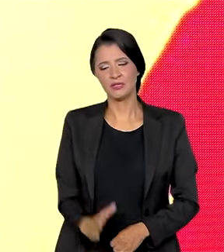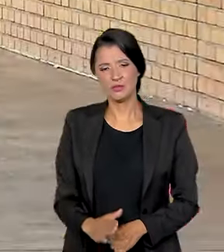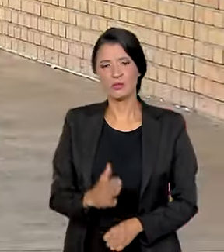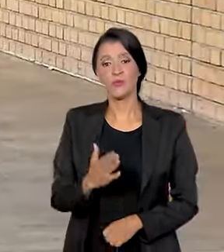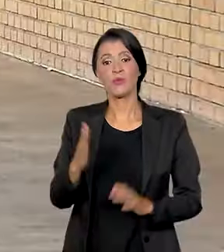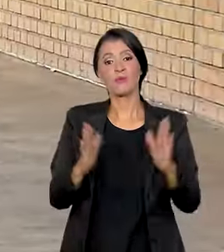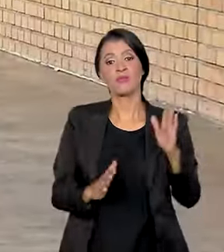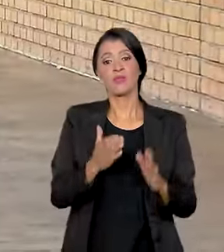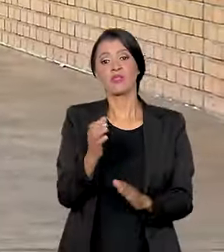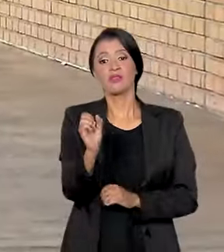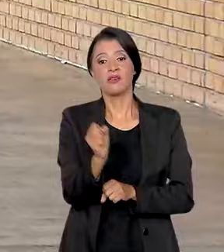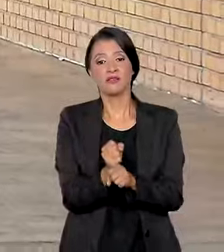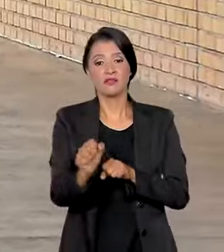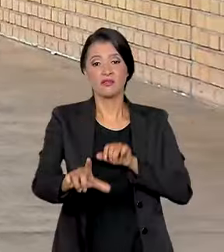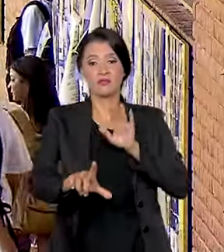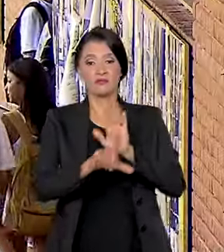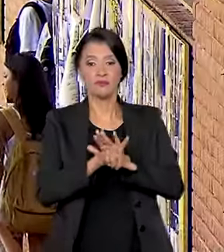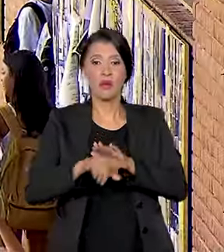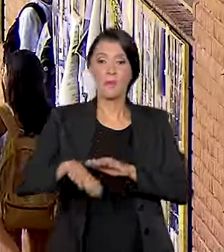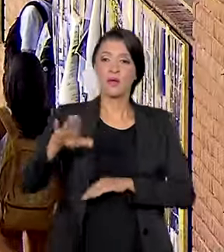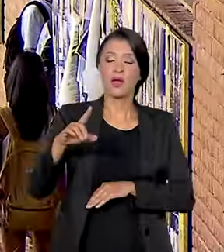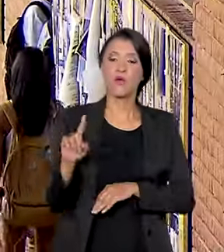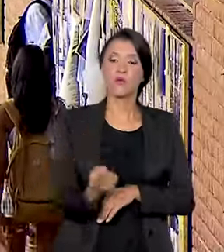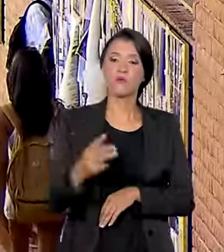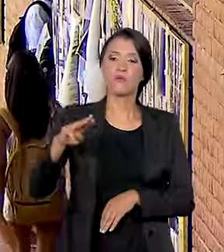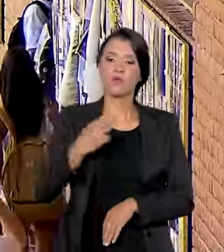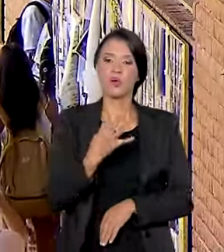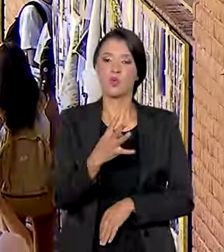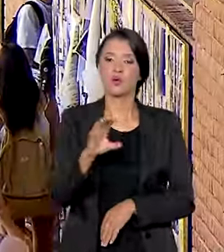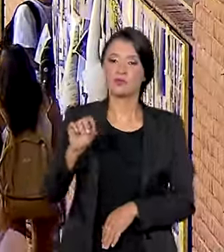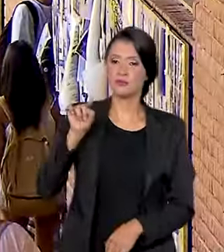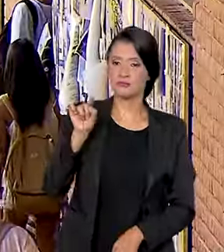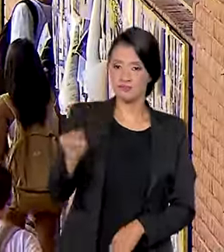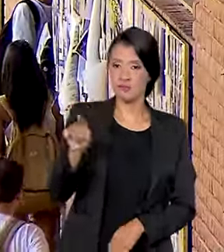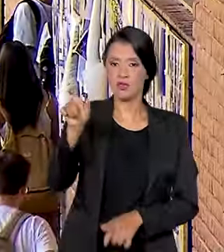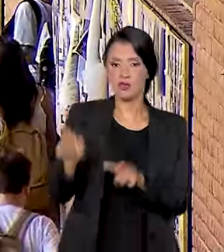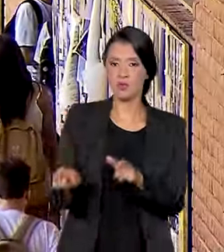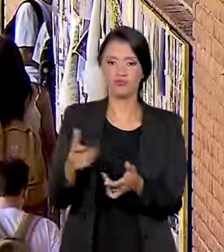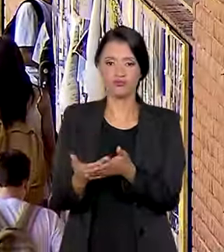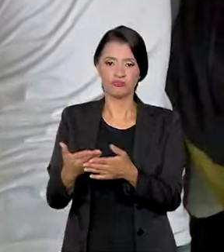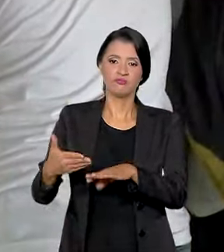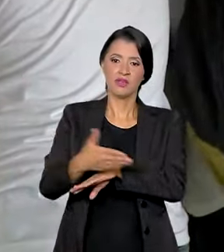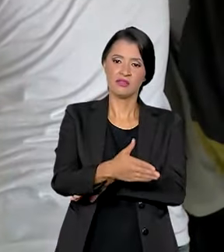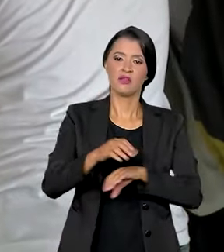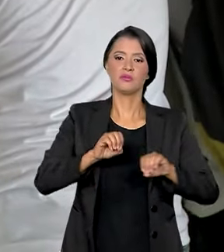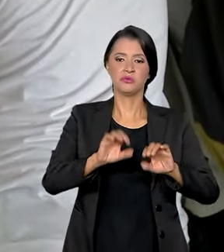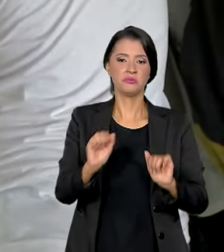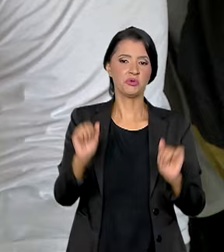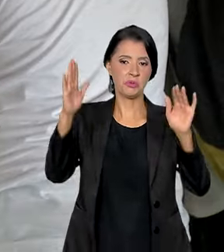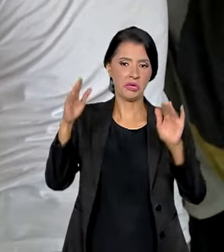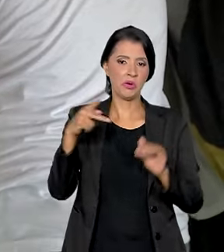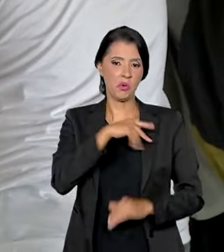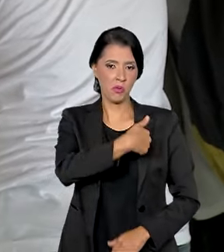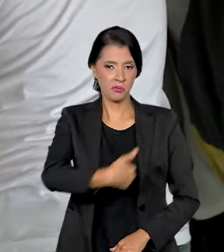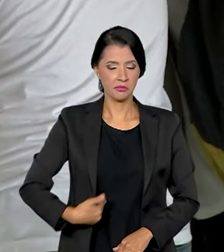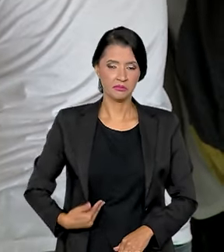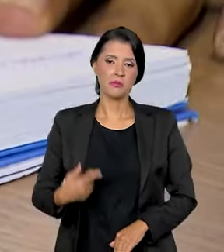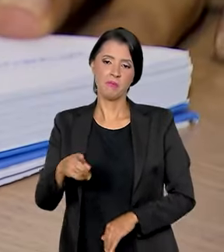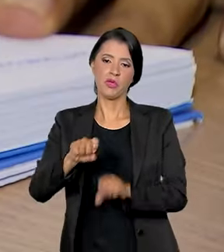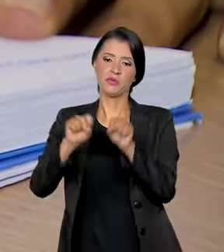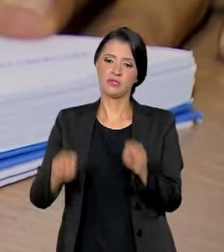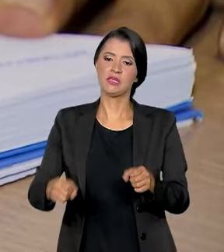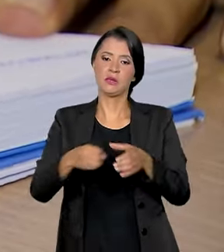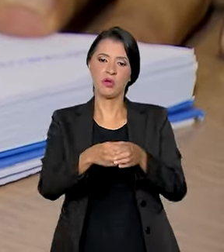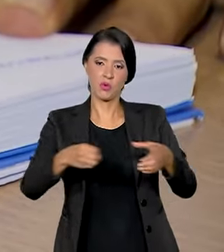no Brasil. Em 10 anos da lei, mais de 1 milhão e 400 mil estudantes ingressaram no ensino superior público